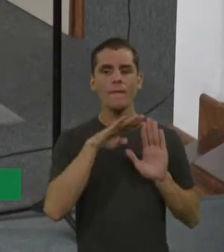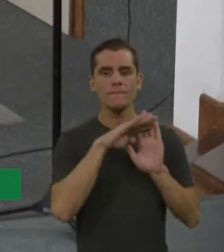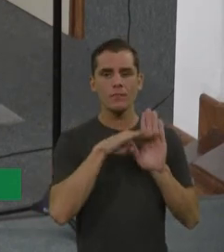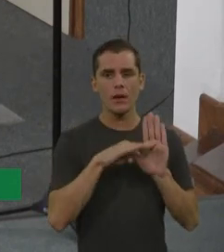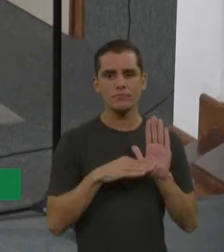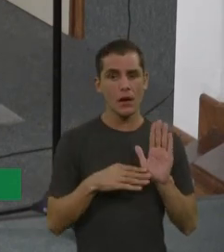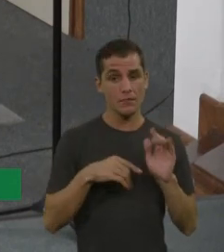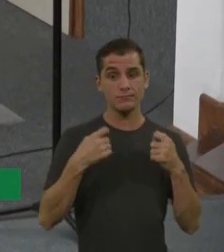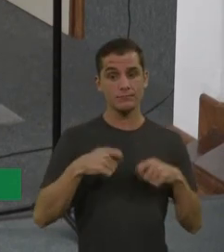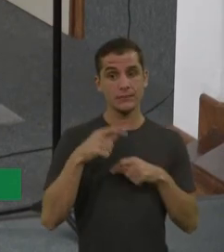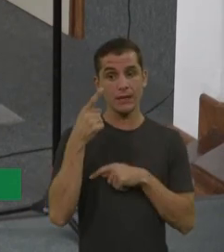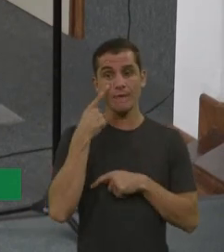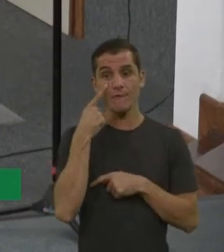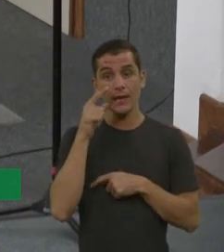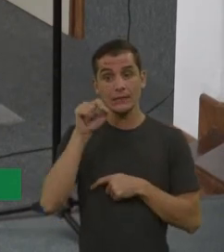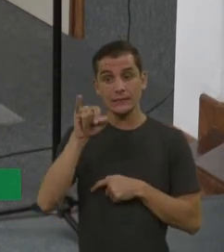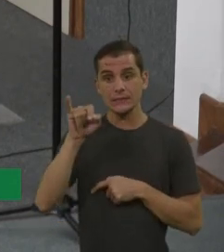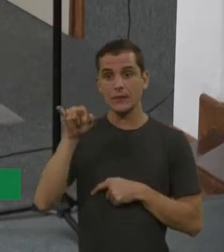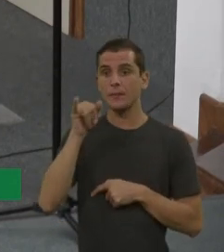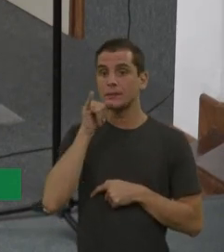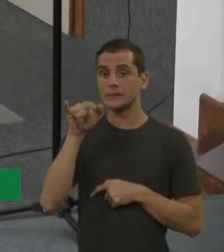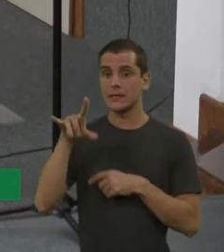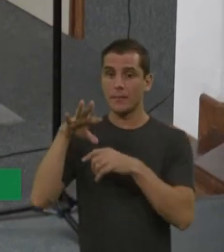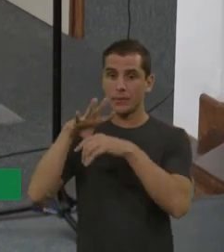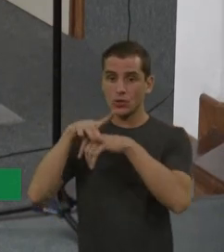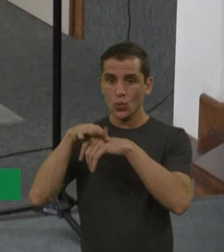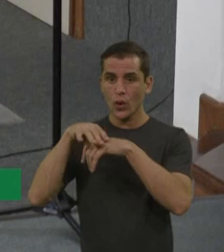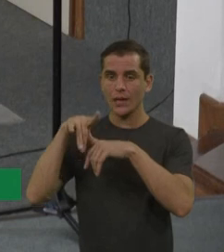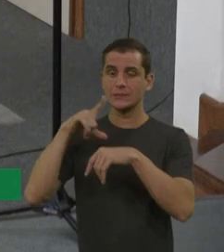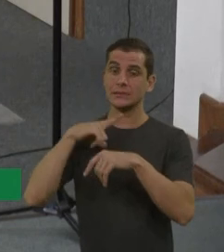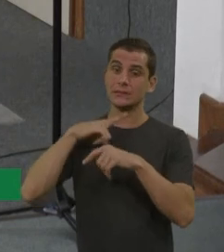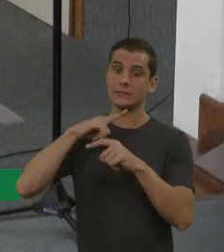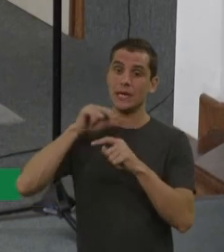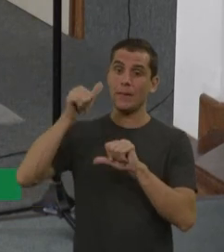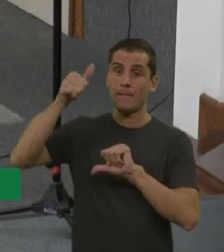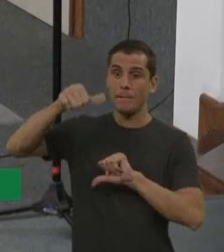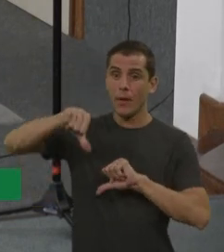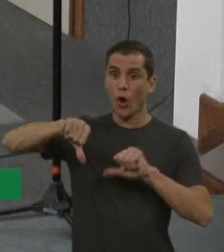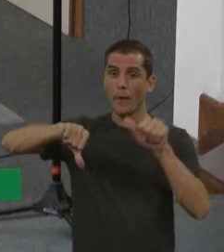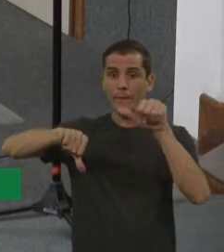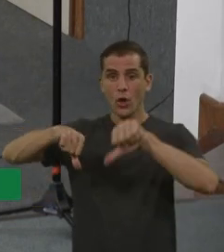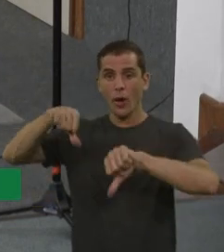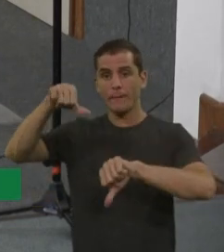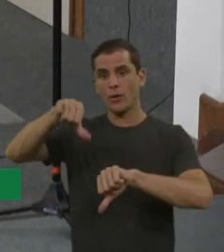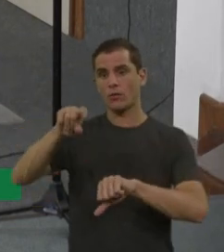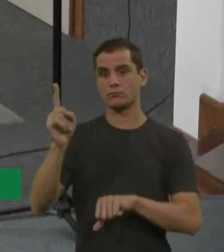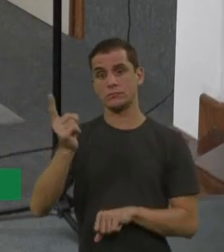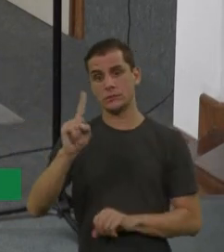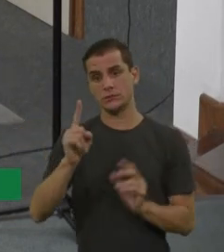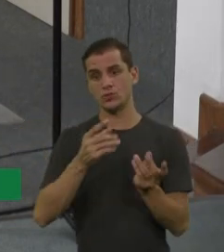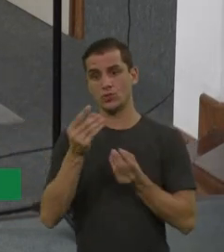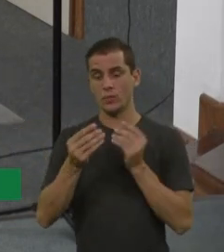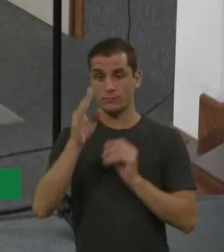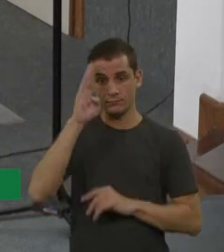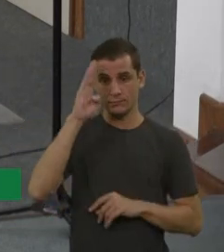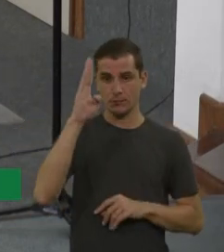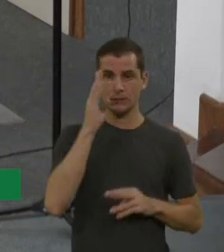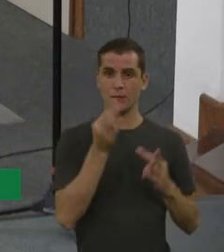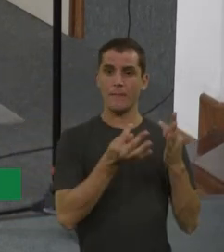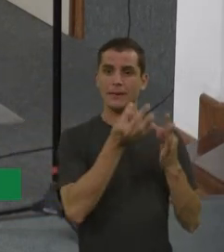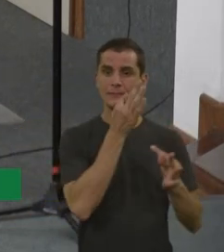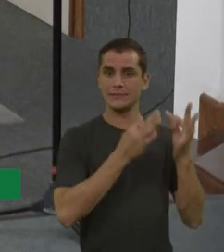né? Então, a gente tem que ser mais incisivo e orientar a família, principalmente nas terapias gerais, tá? E o não